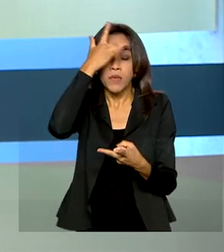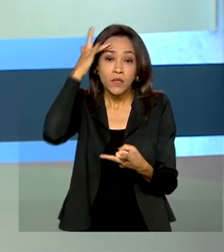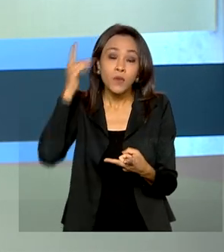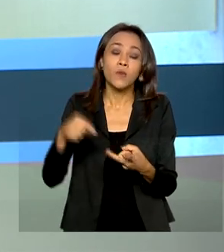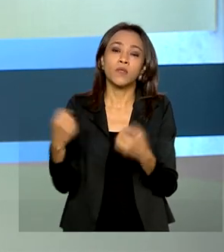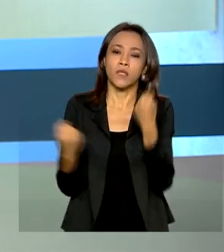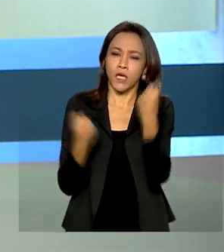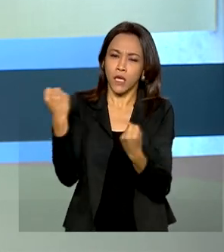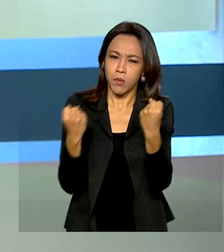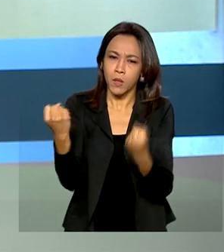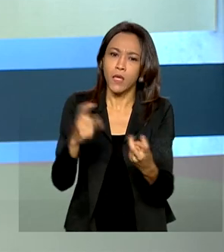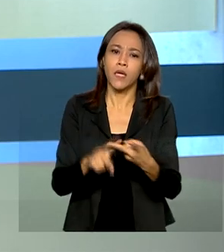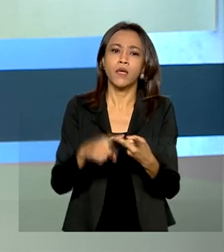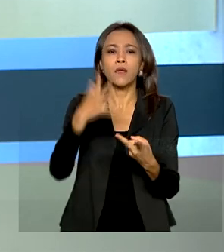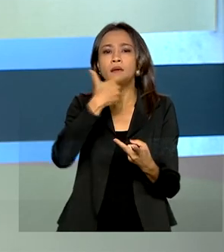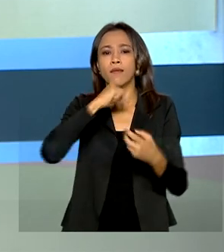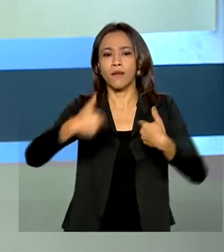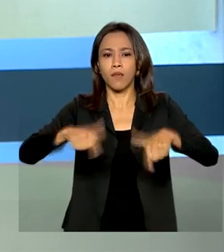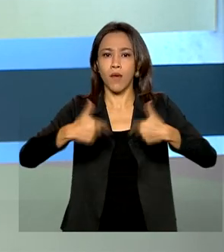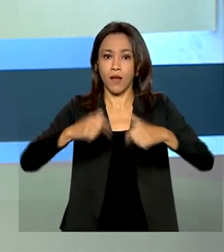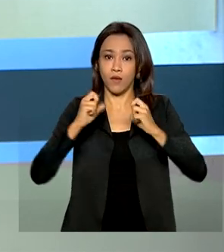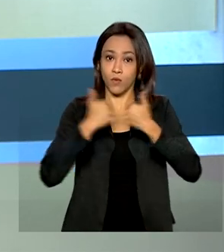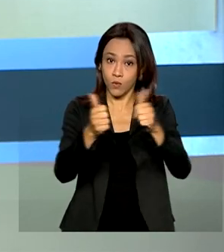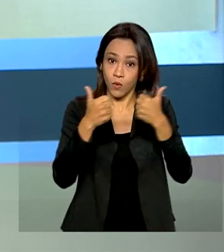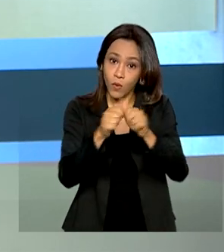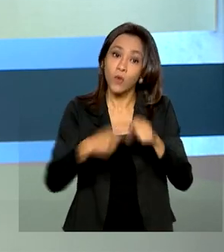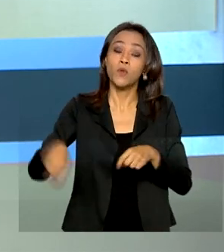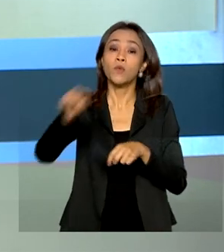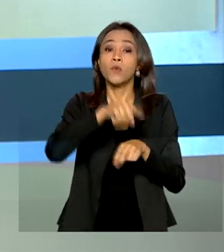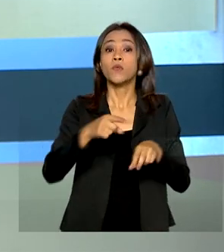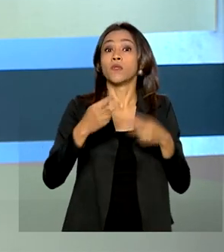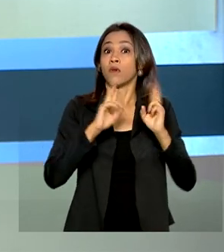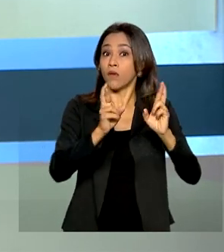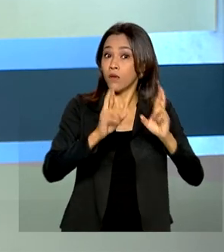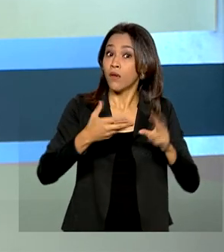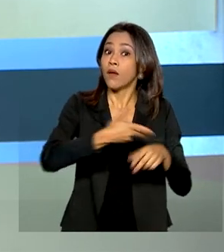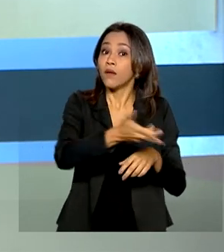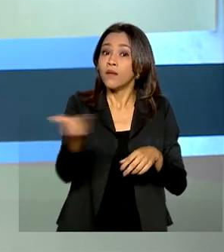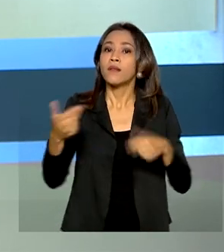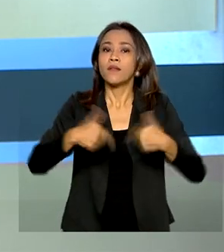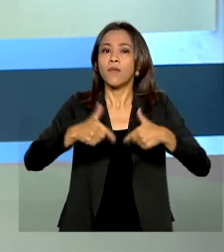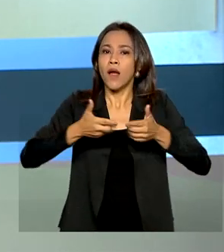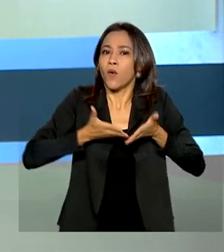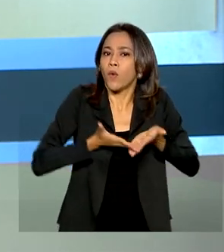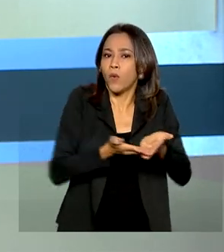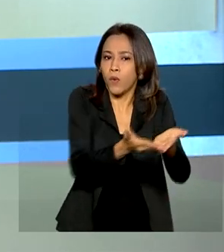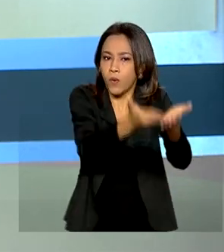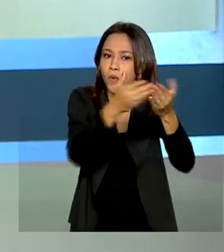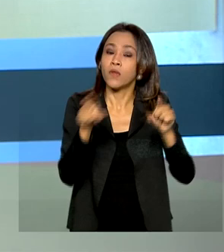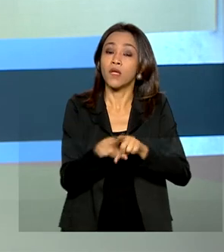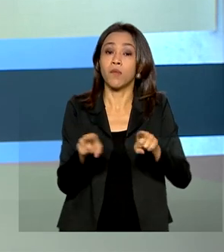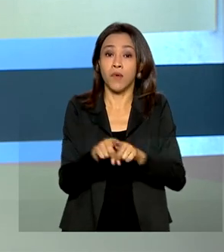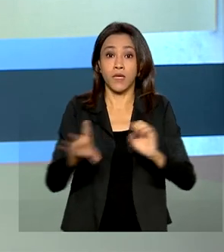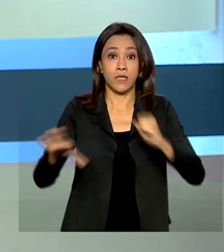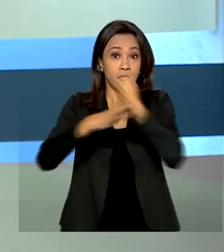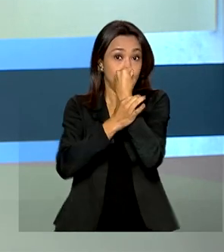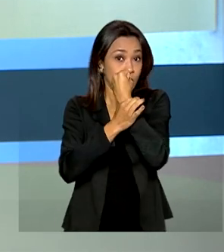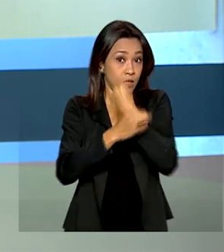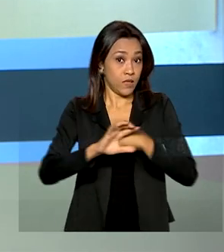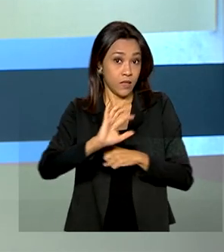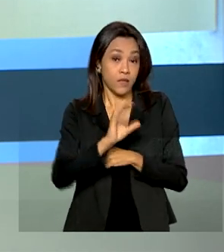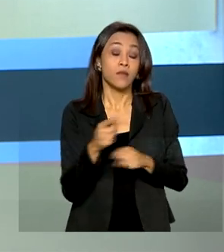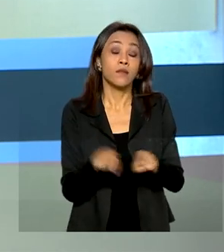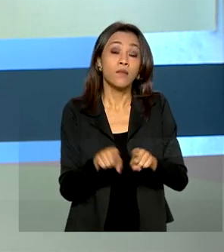caminhoneiros, trabalhadores de transporte coletivo, rodoviário, trabalhadores portuários, forças de segurança e salvamento,